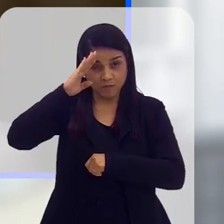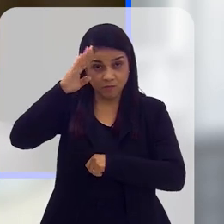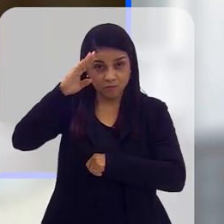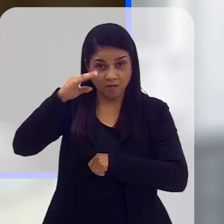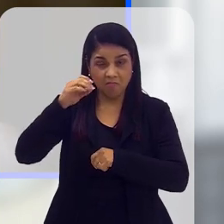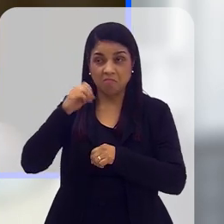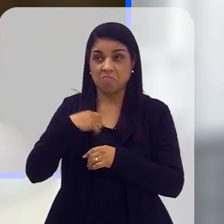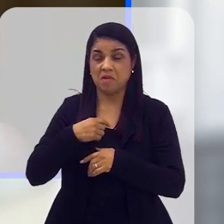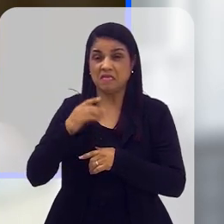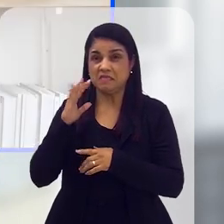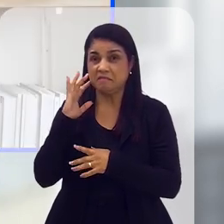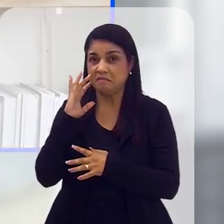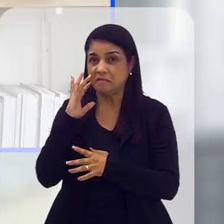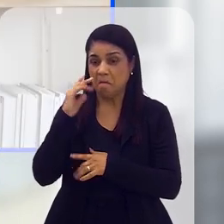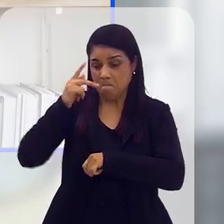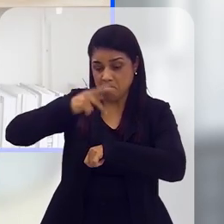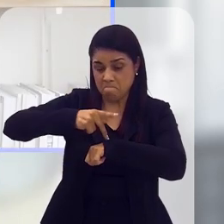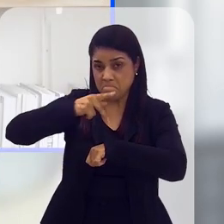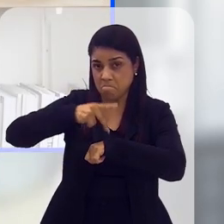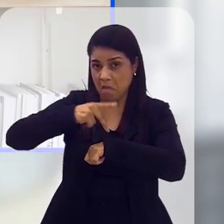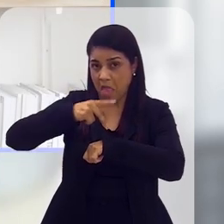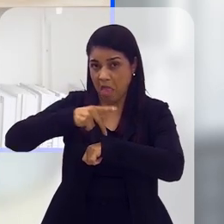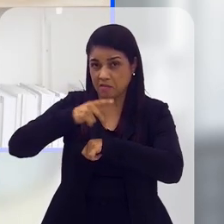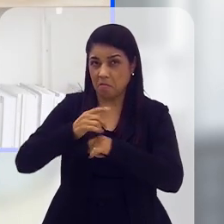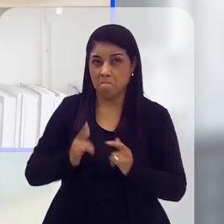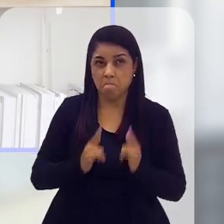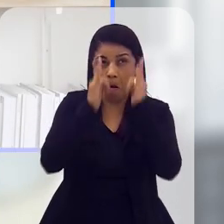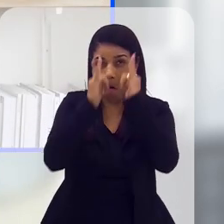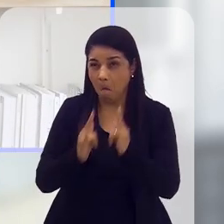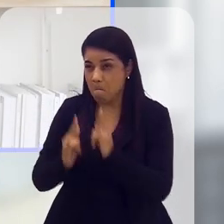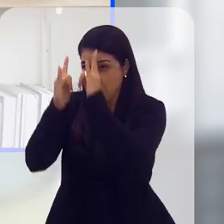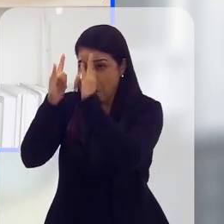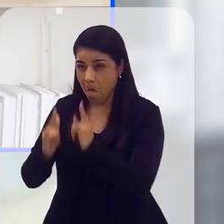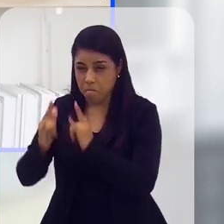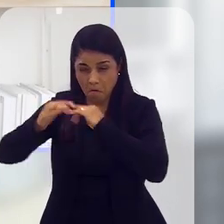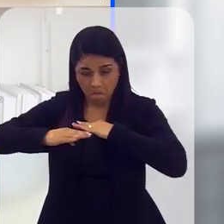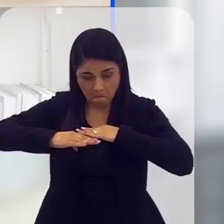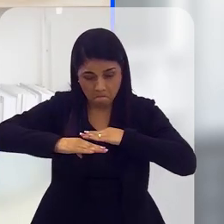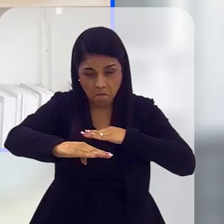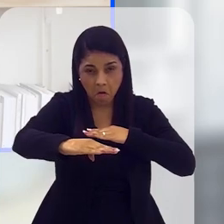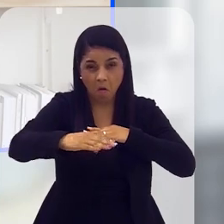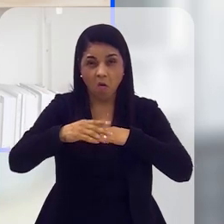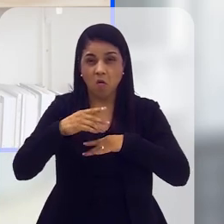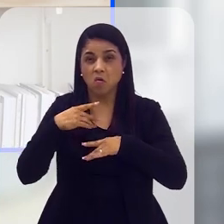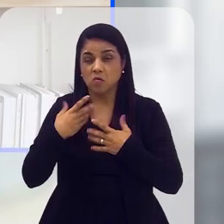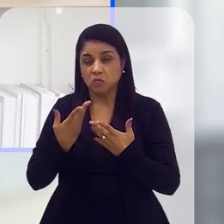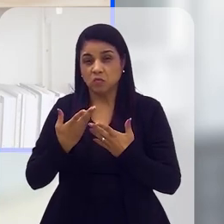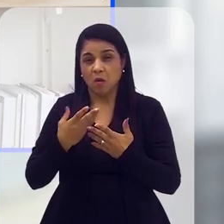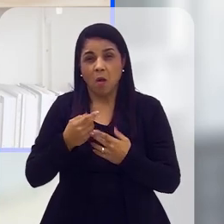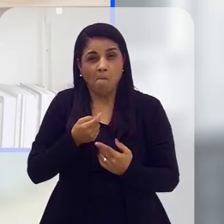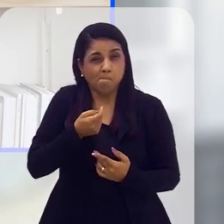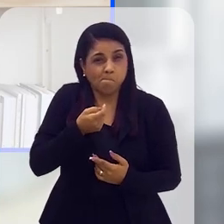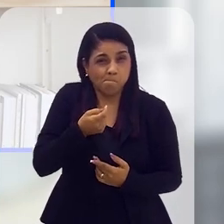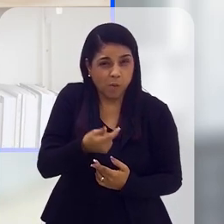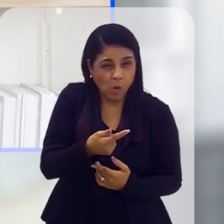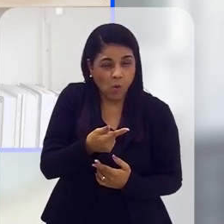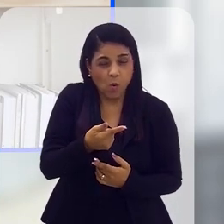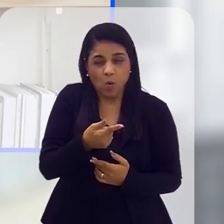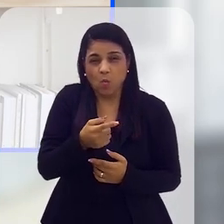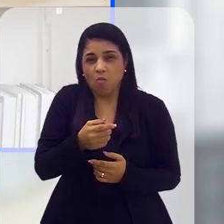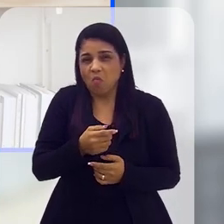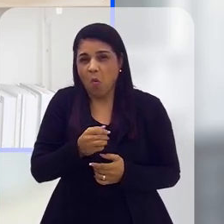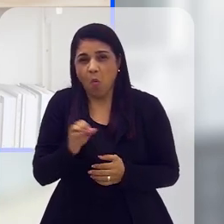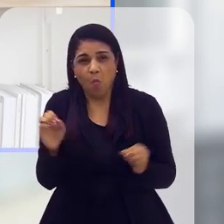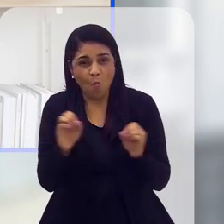verdadeiras selvas de pedra, como a gente costuma falar. Muito prédio, asfalto, calçamento de cimento e pouco ou quase nenhuma área